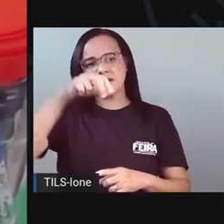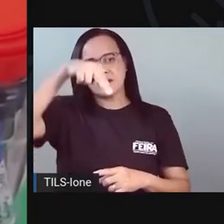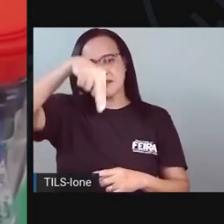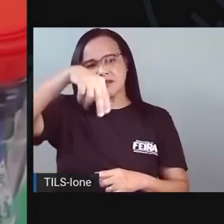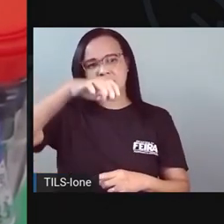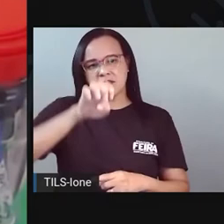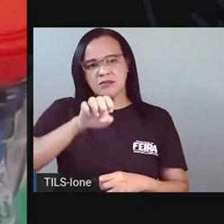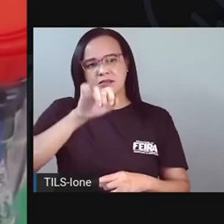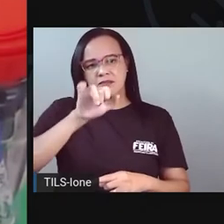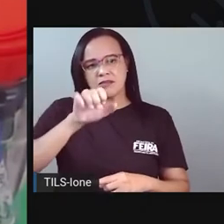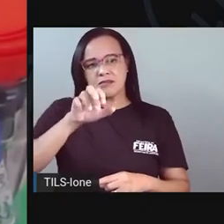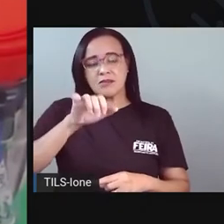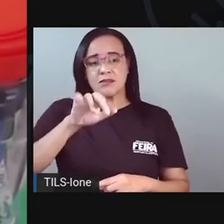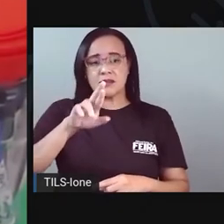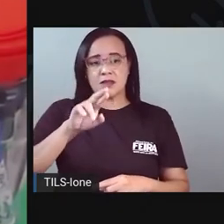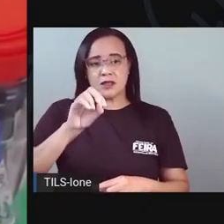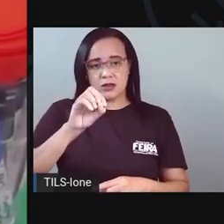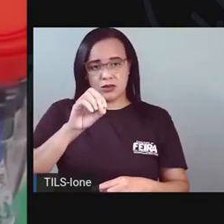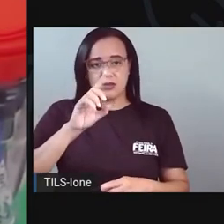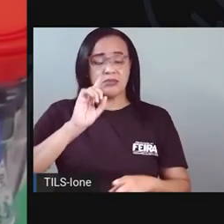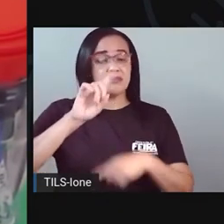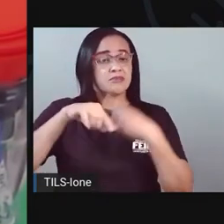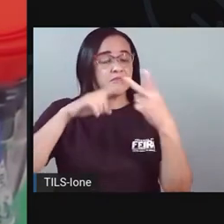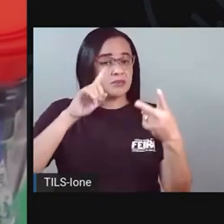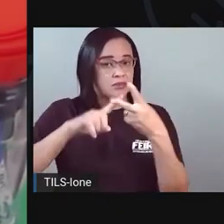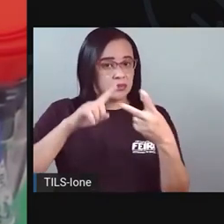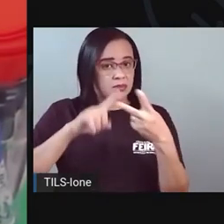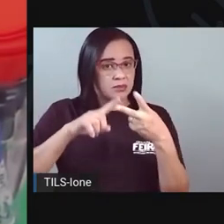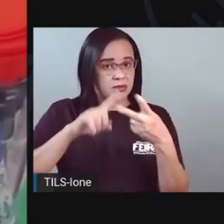Janeiro. Depois, ó.